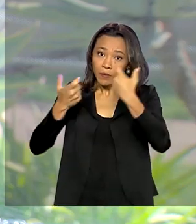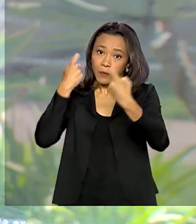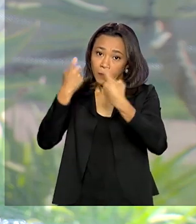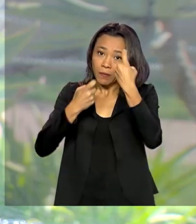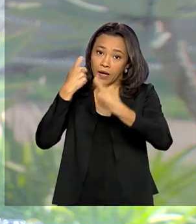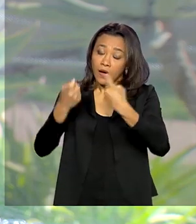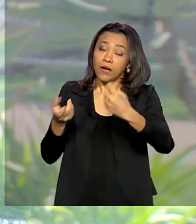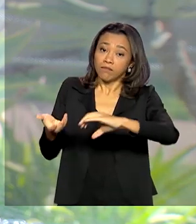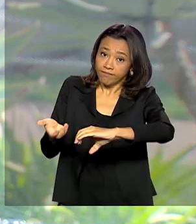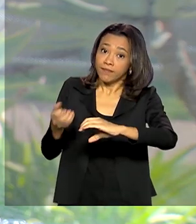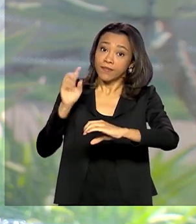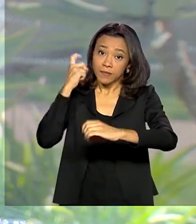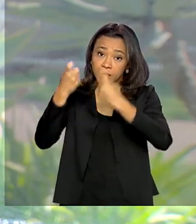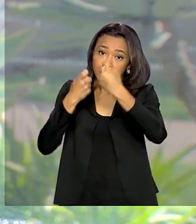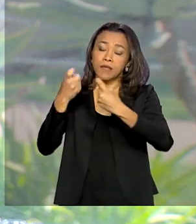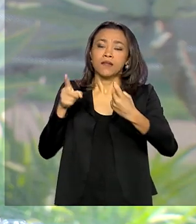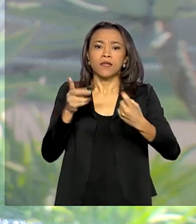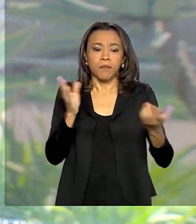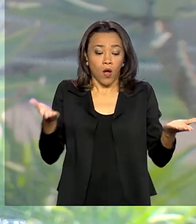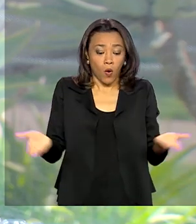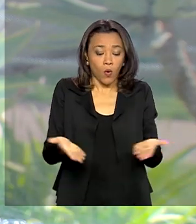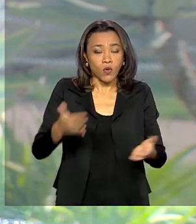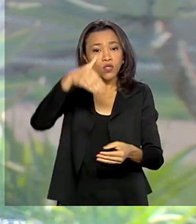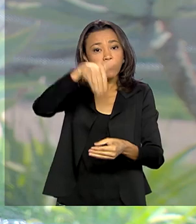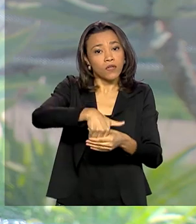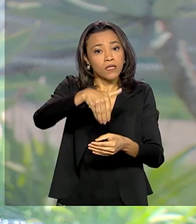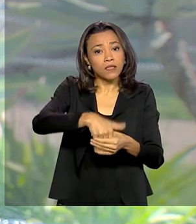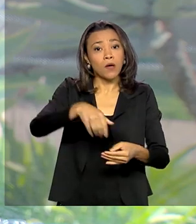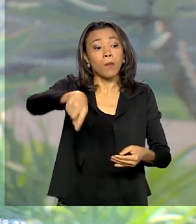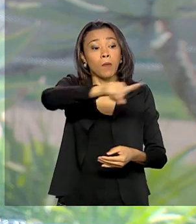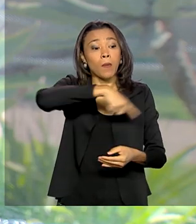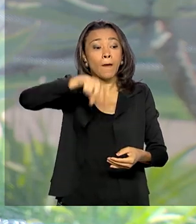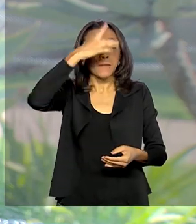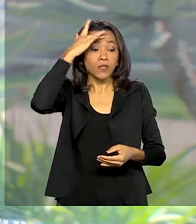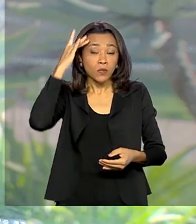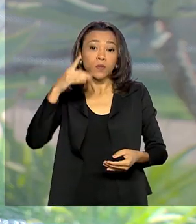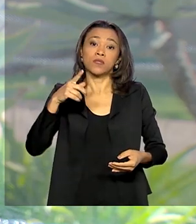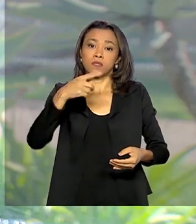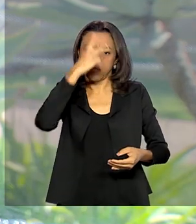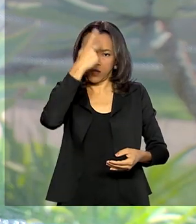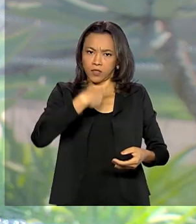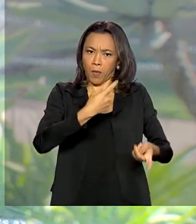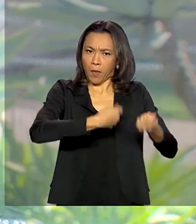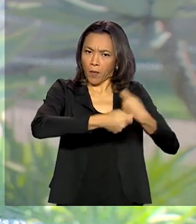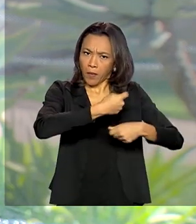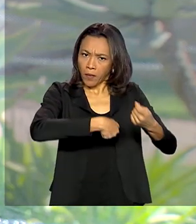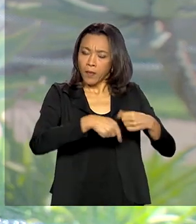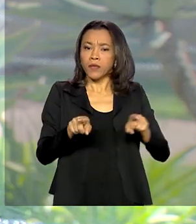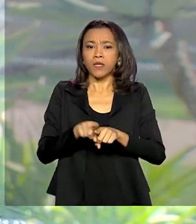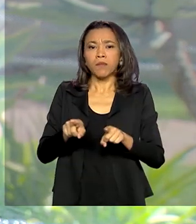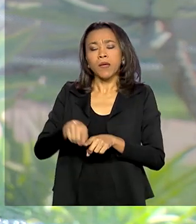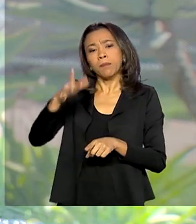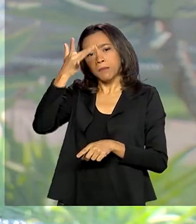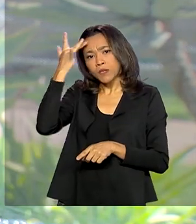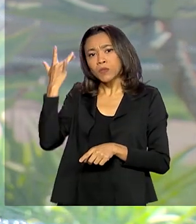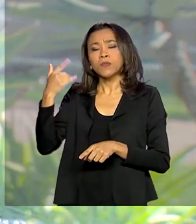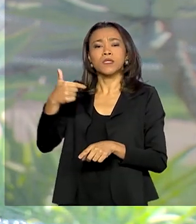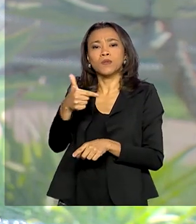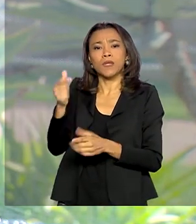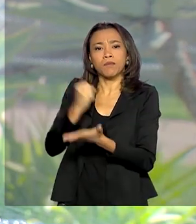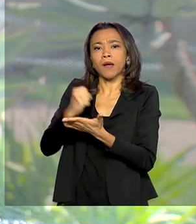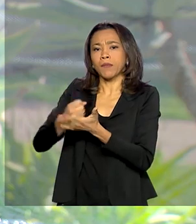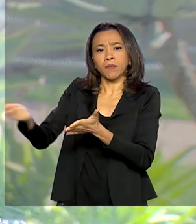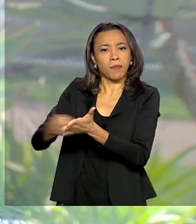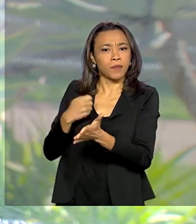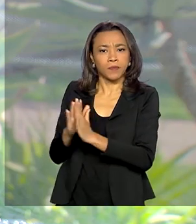a votação do auxílio emergencial pra trabalhadores autônomos e informais no valor mínimo de R$ 600. Essa votação vai ser à distância e está